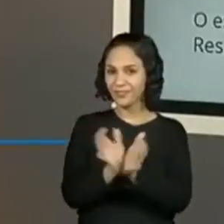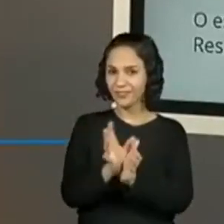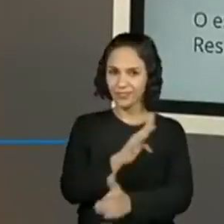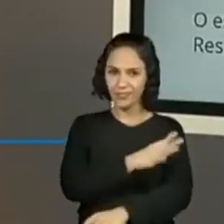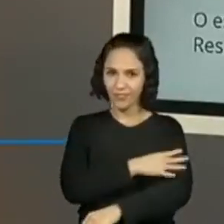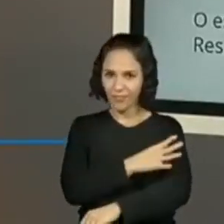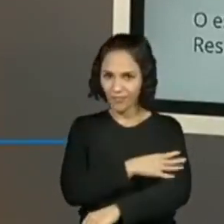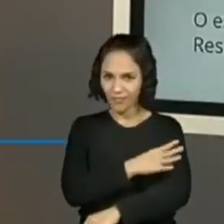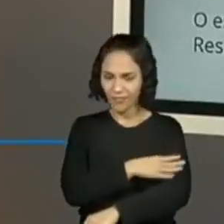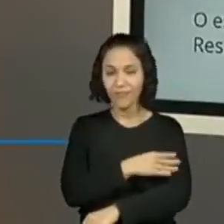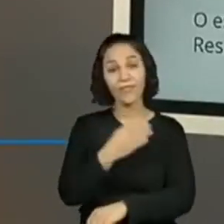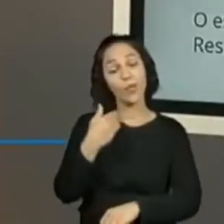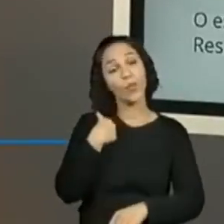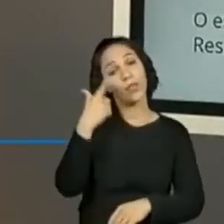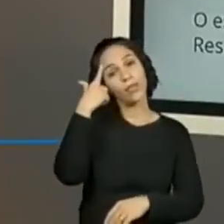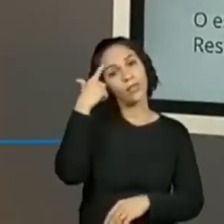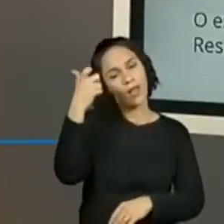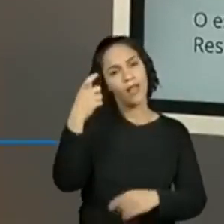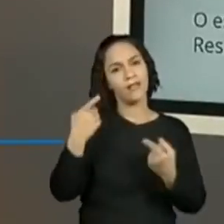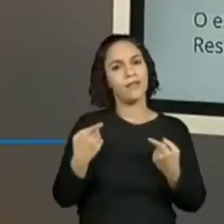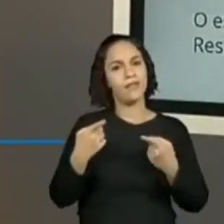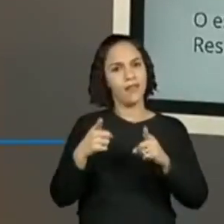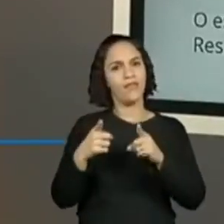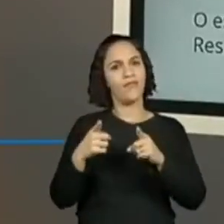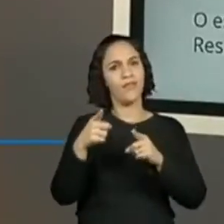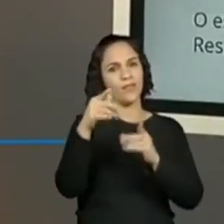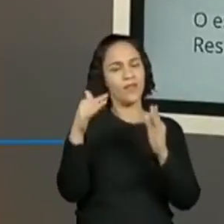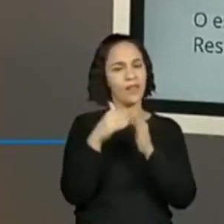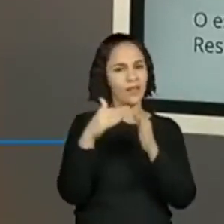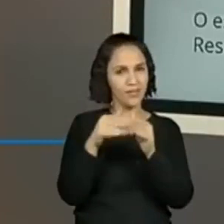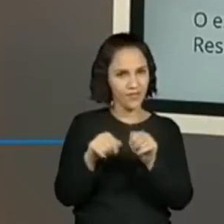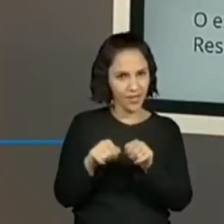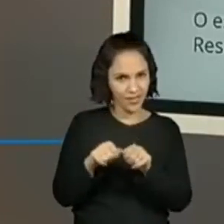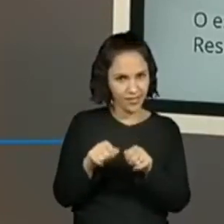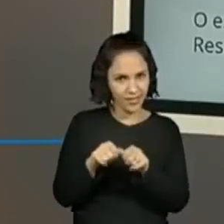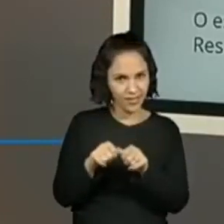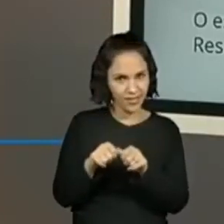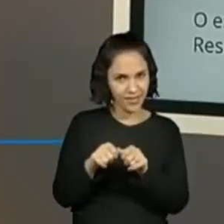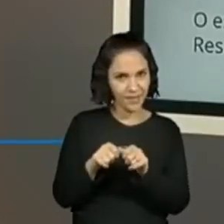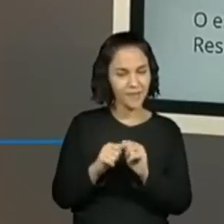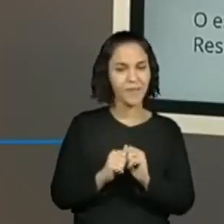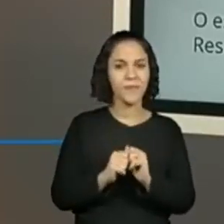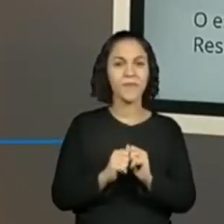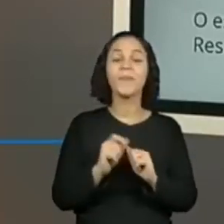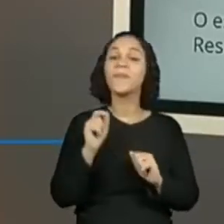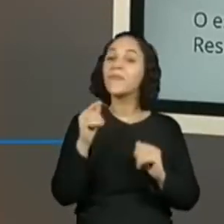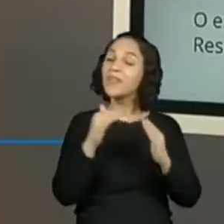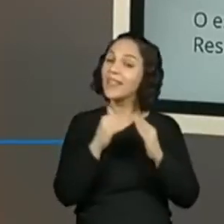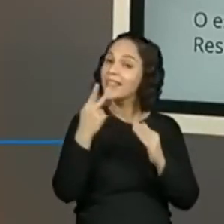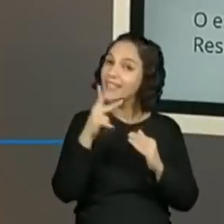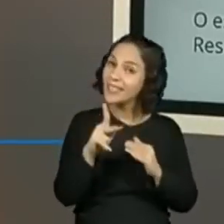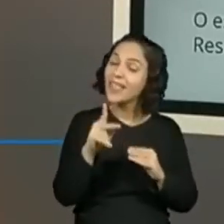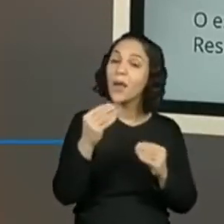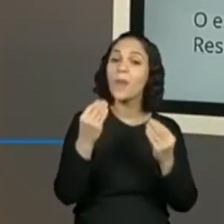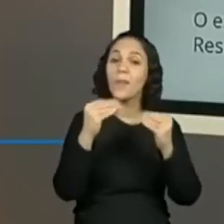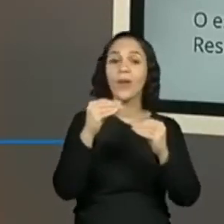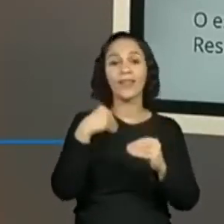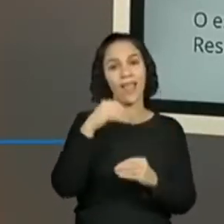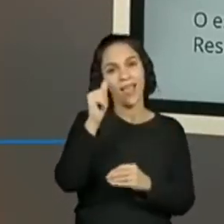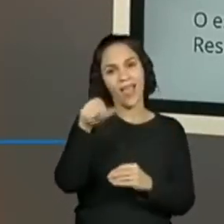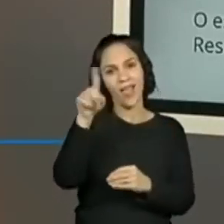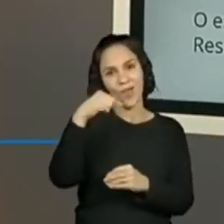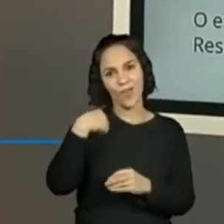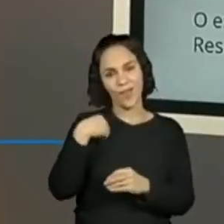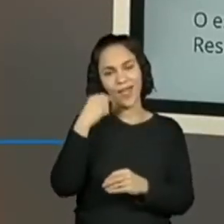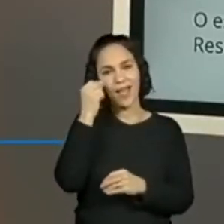ano. Vou propor uma atividade, que é um desafio pra vocês fazerem em casa. Certo? Realizem em casa e marquem a professora Aline